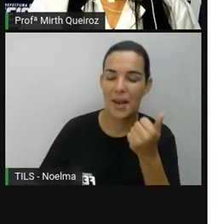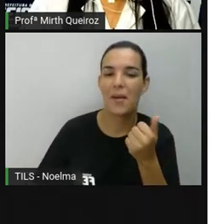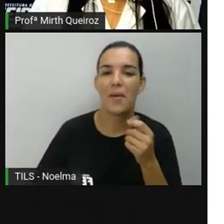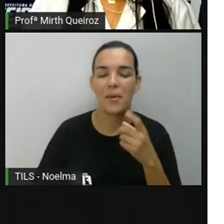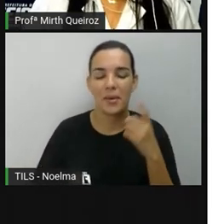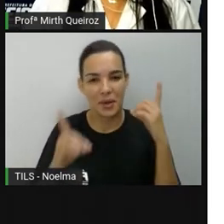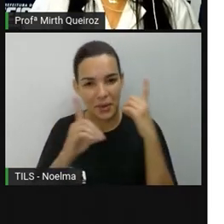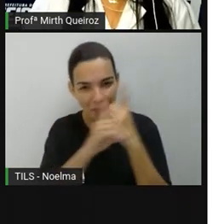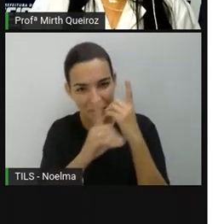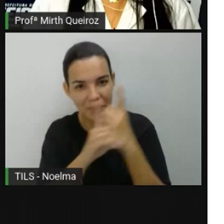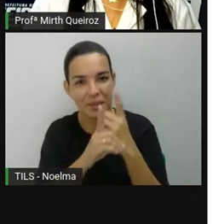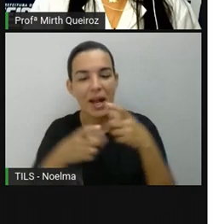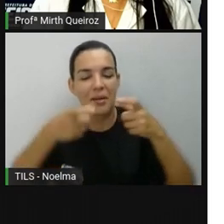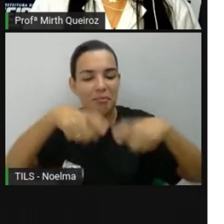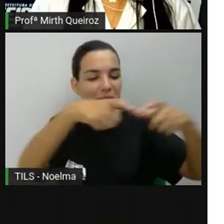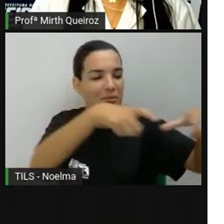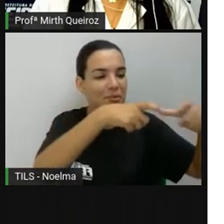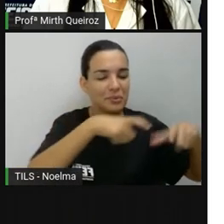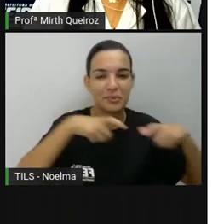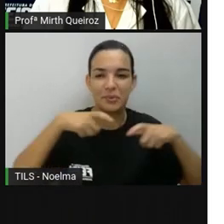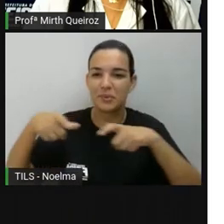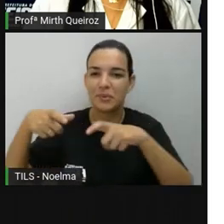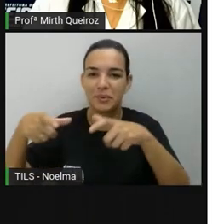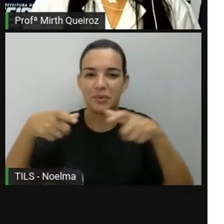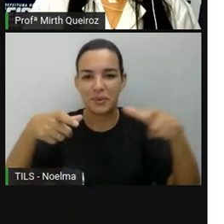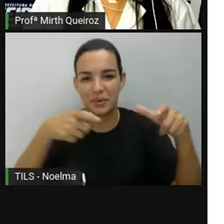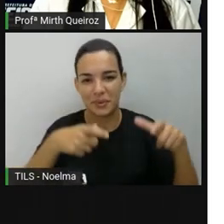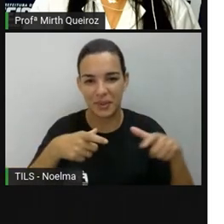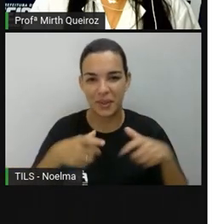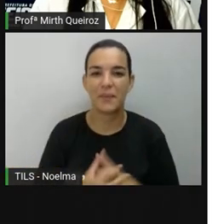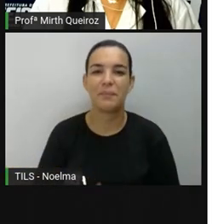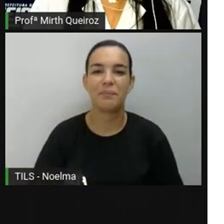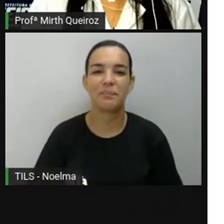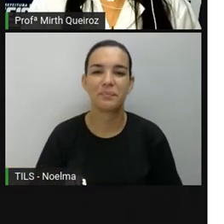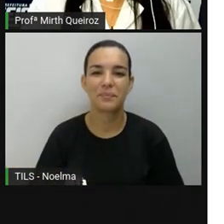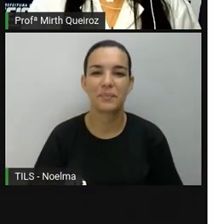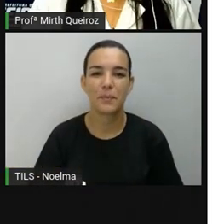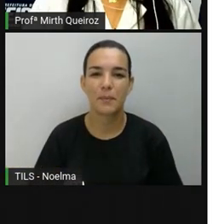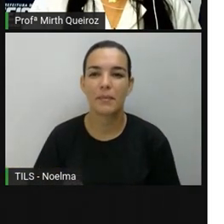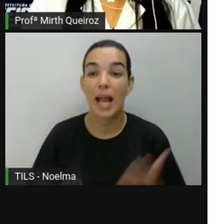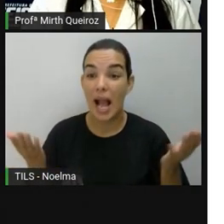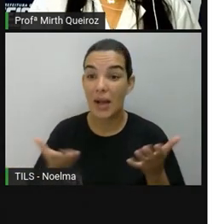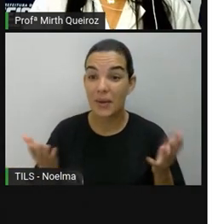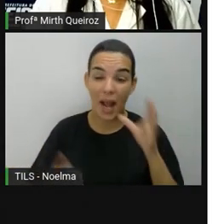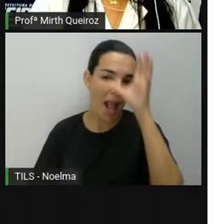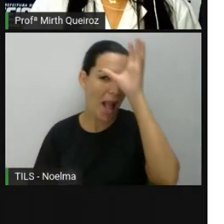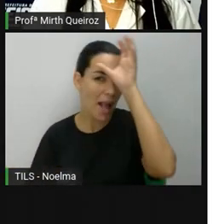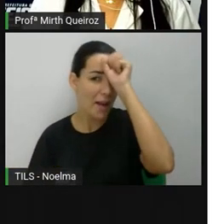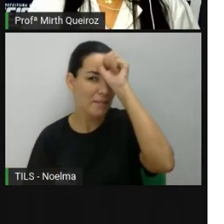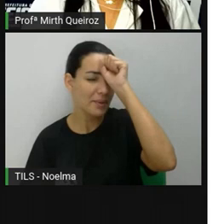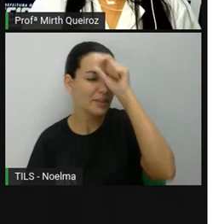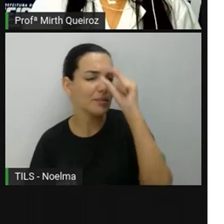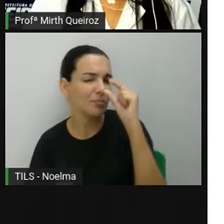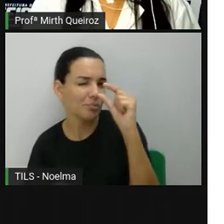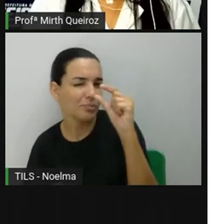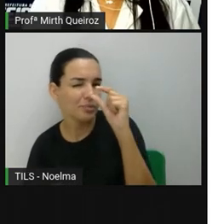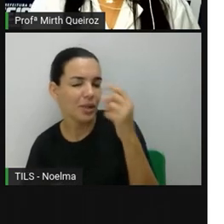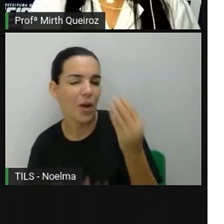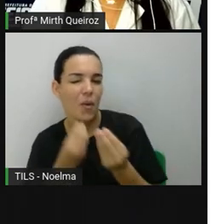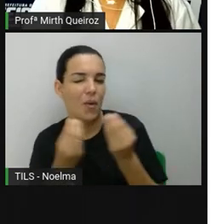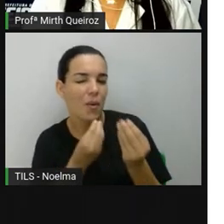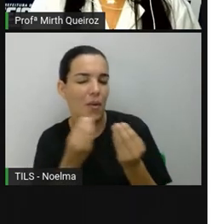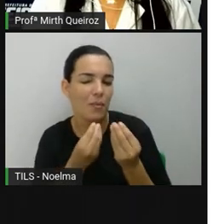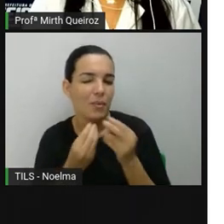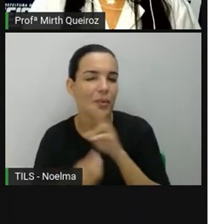se localizar aí e encontrar determinados locais. Vamos aprender um pouco mais na prática aí o que